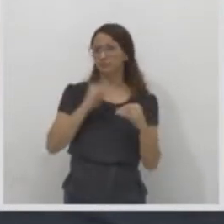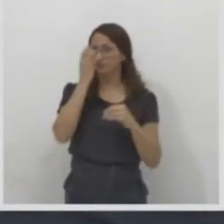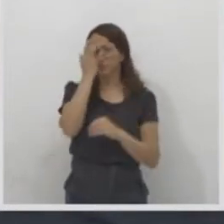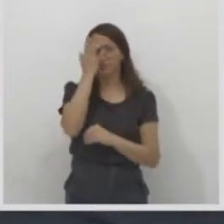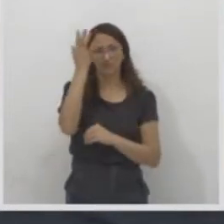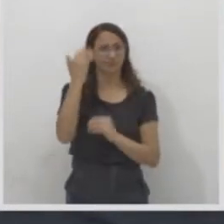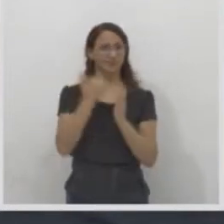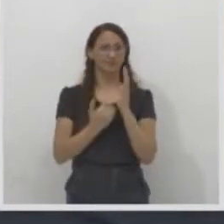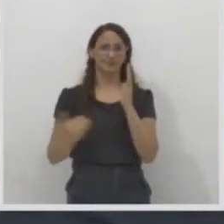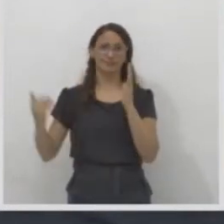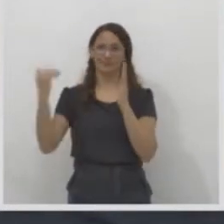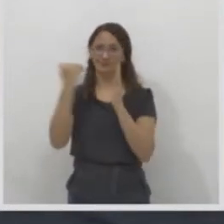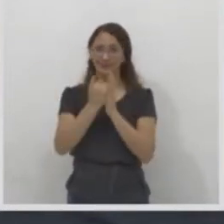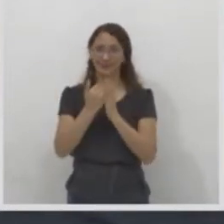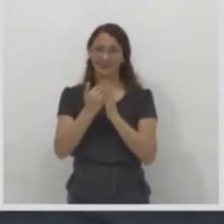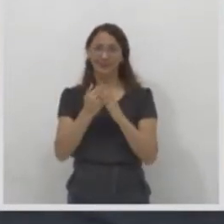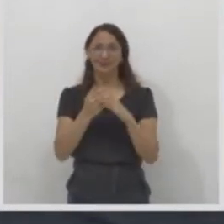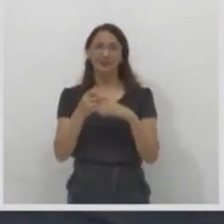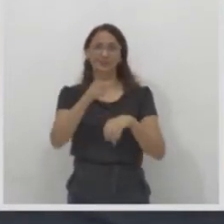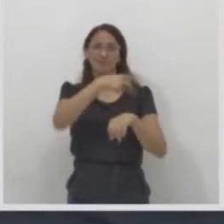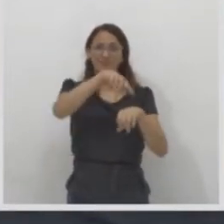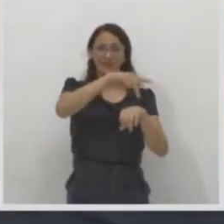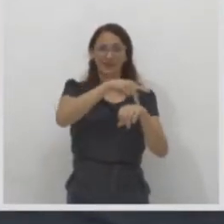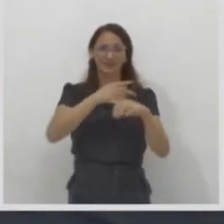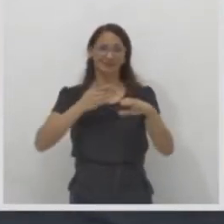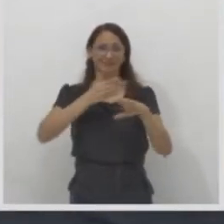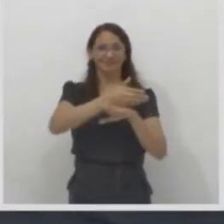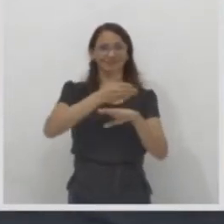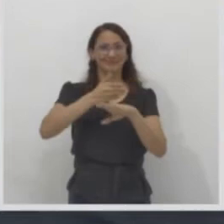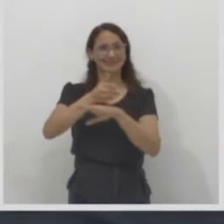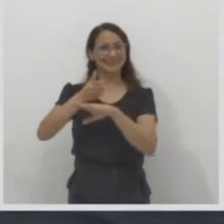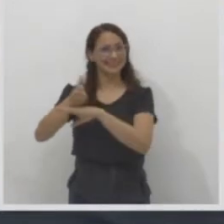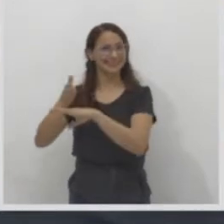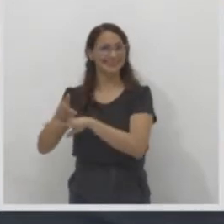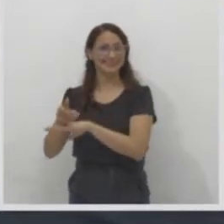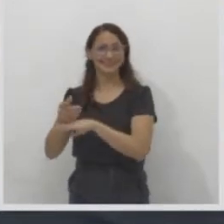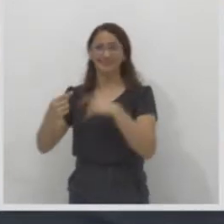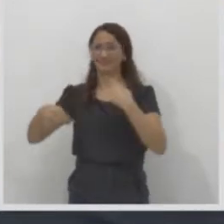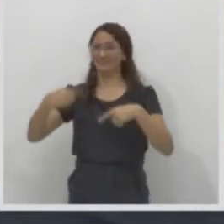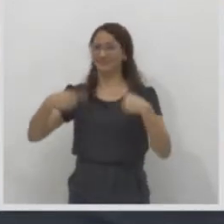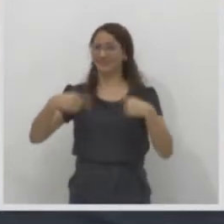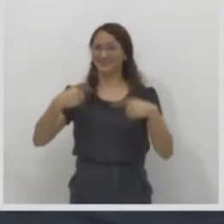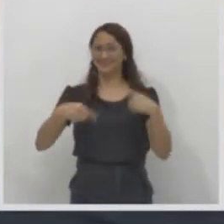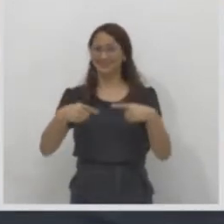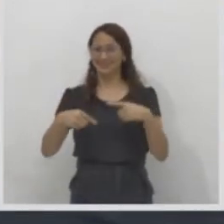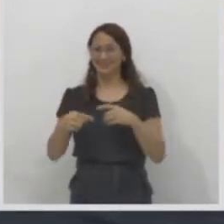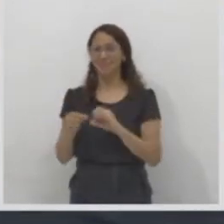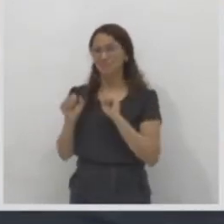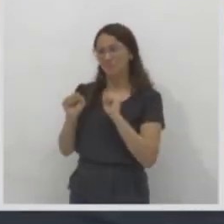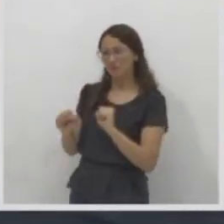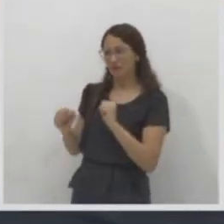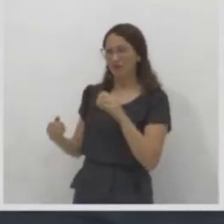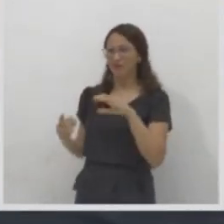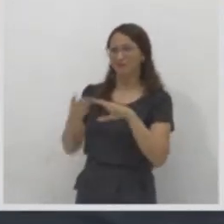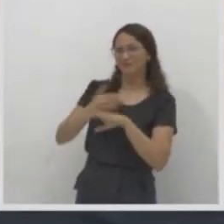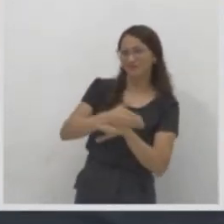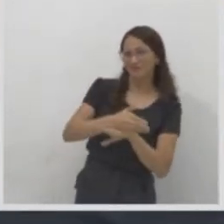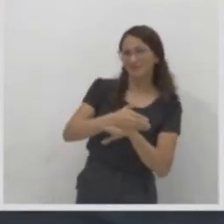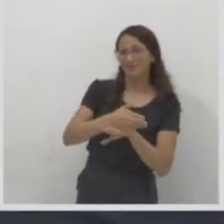E existe toda uma discussão imigratória. Se eu permito ou eu não permito a